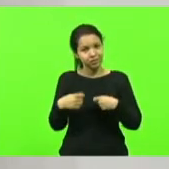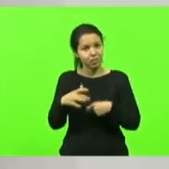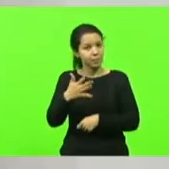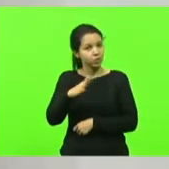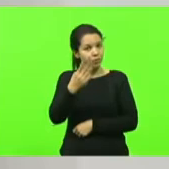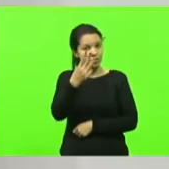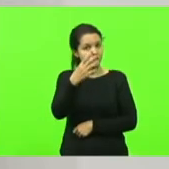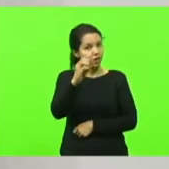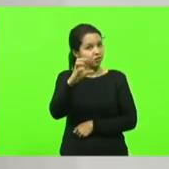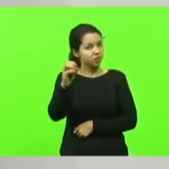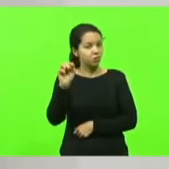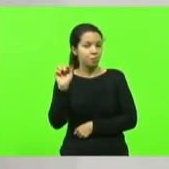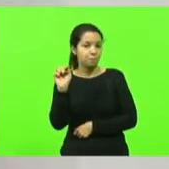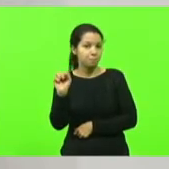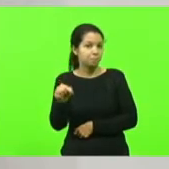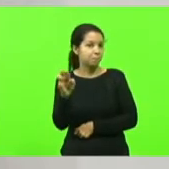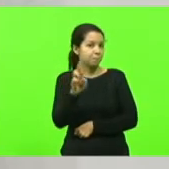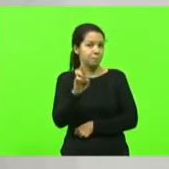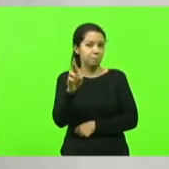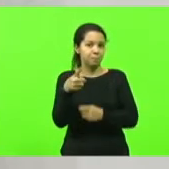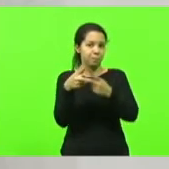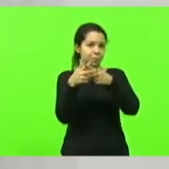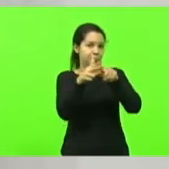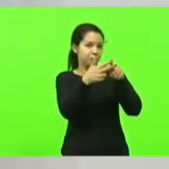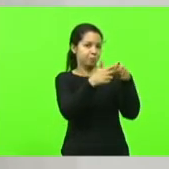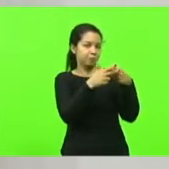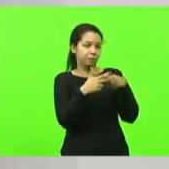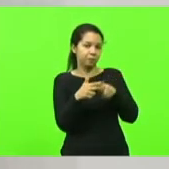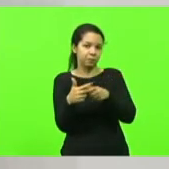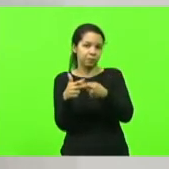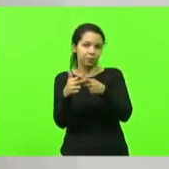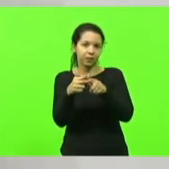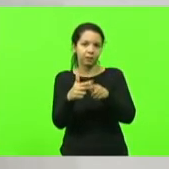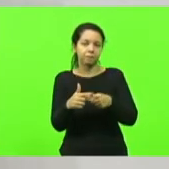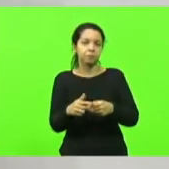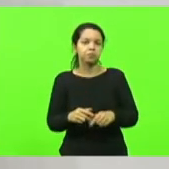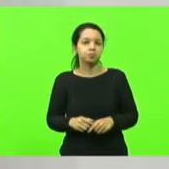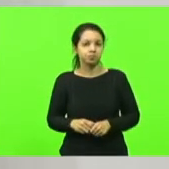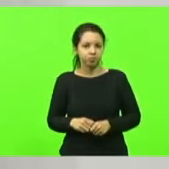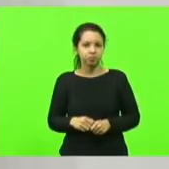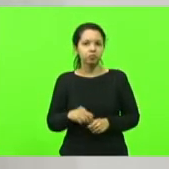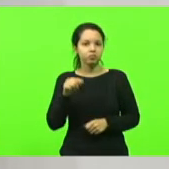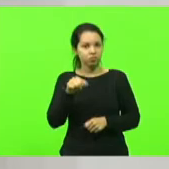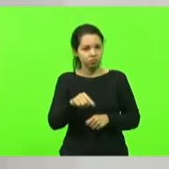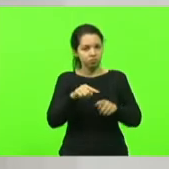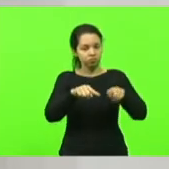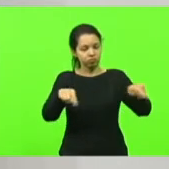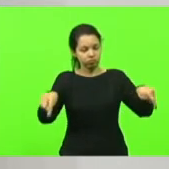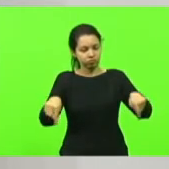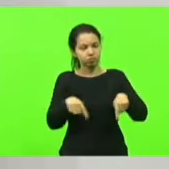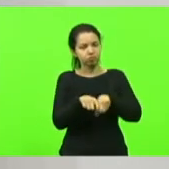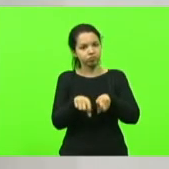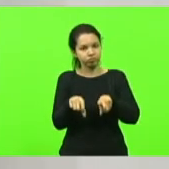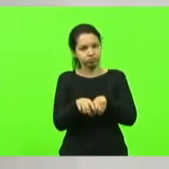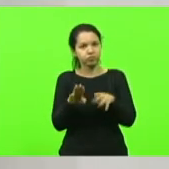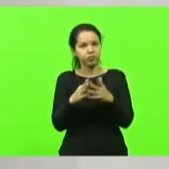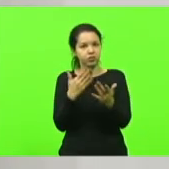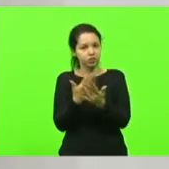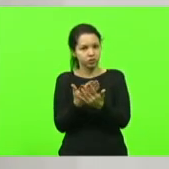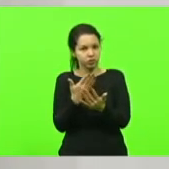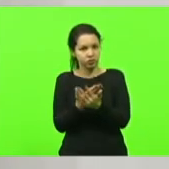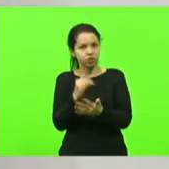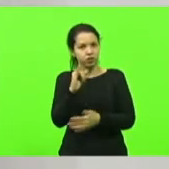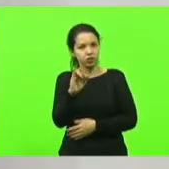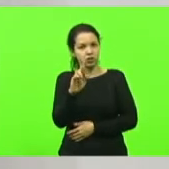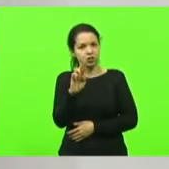mil reais para fazer a reforma do ginásio de esportes da Escola Irene Romão. Então,